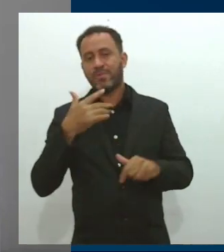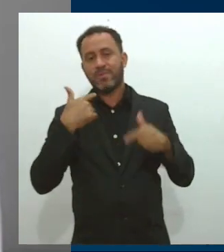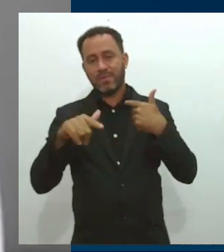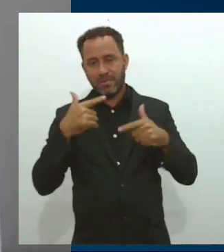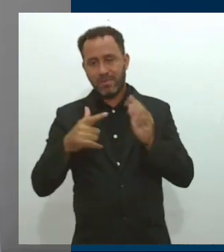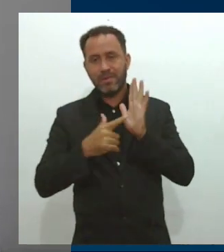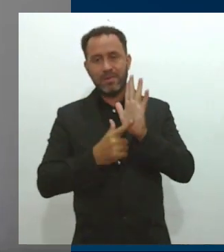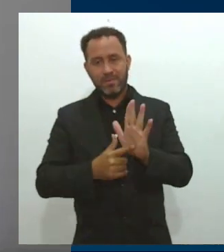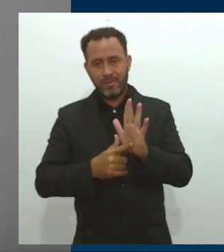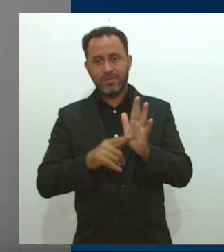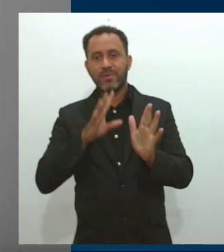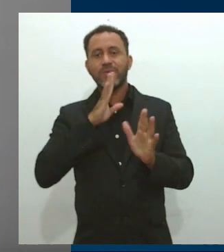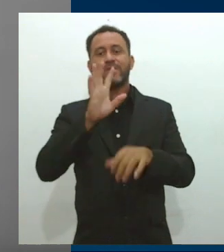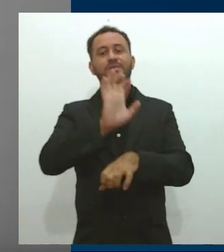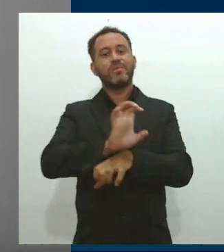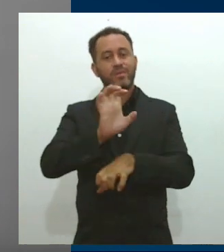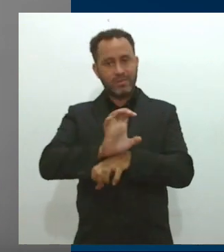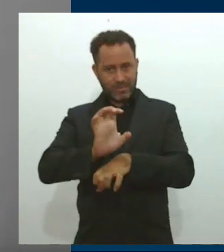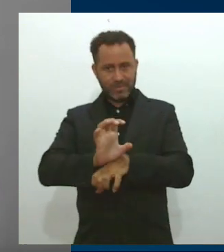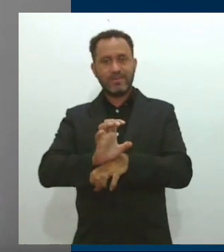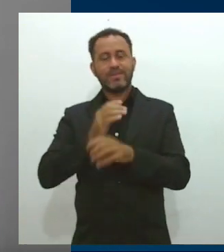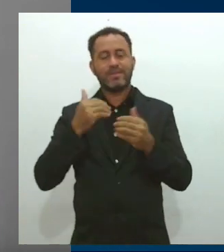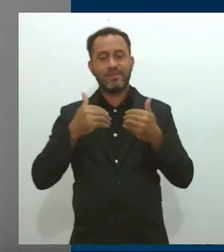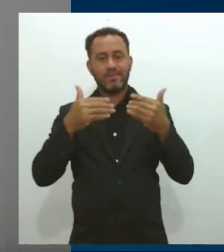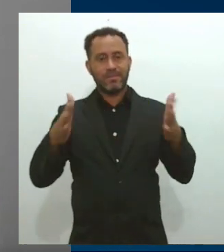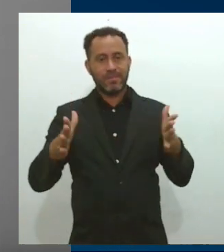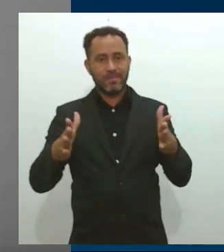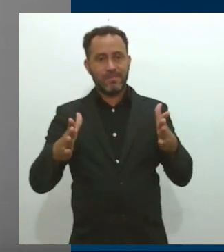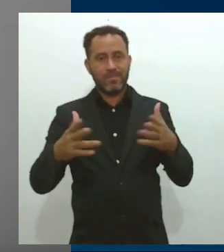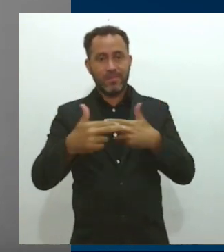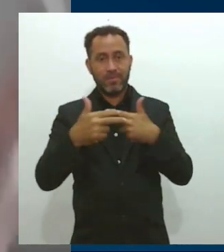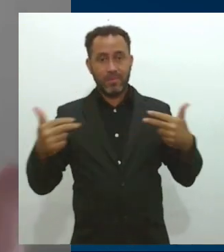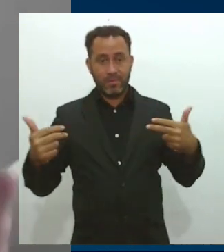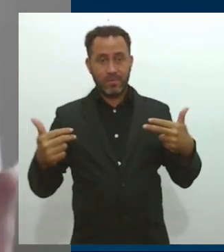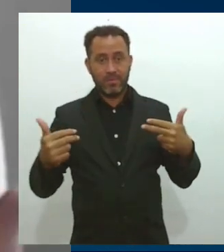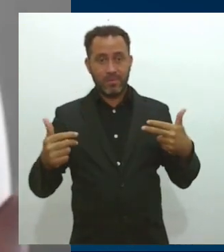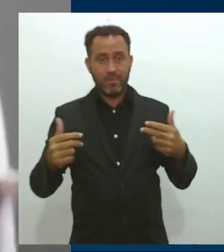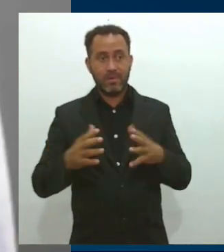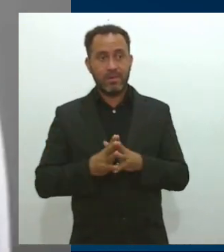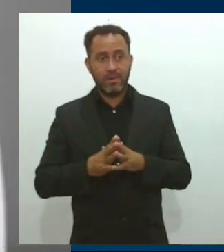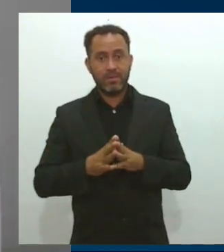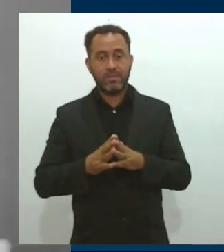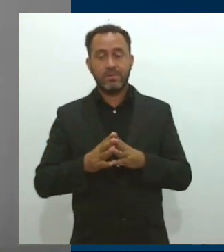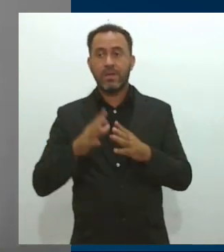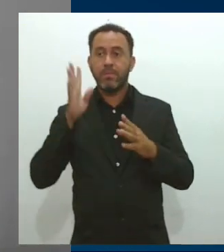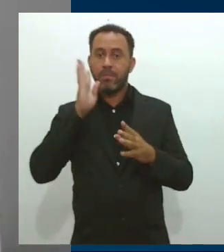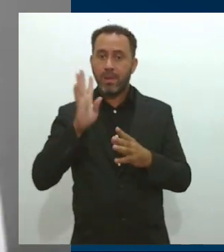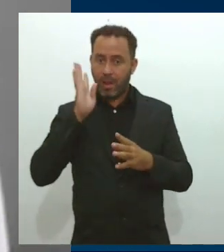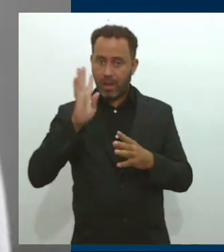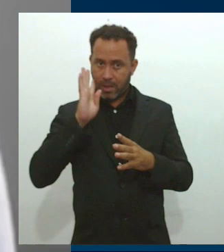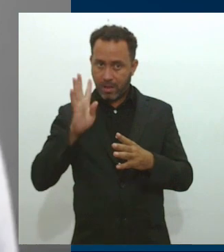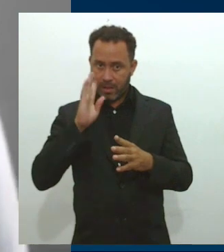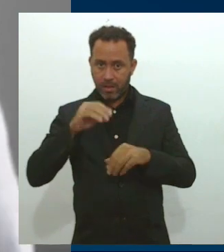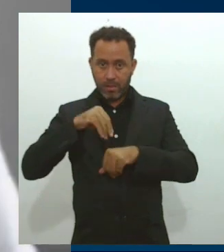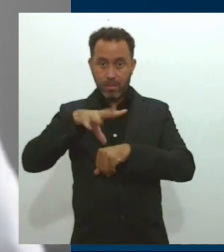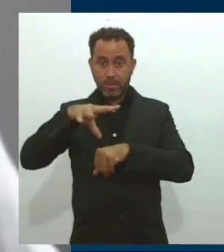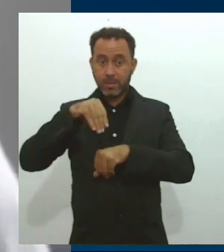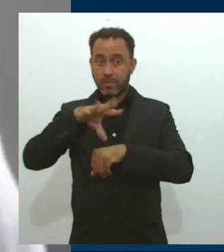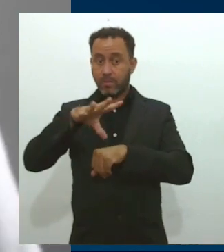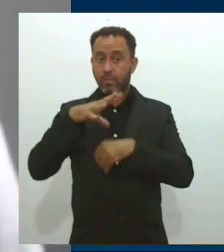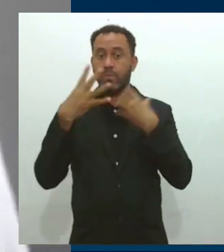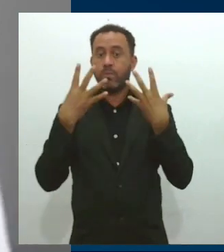gente está conhecendo muito. E eu acho que a partir disso vai ser algo que é o entretenimento, mas também é bem informativo.